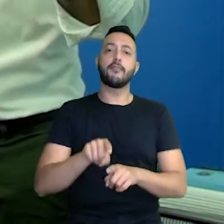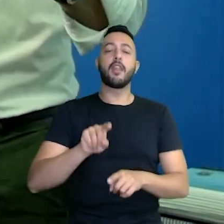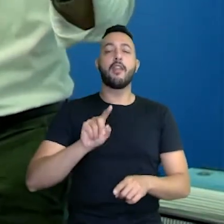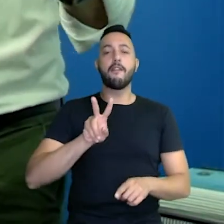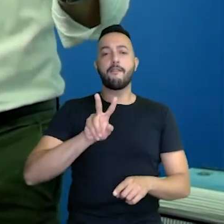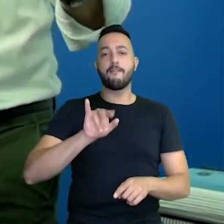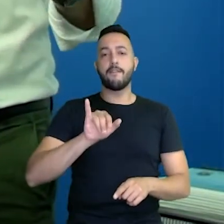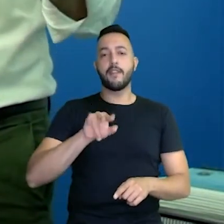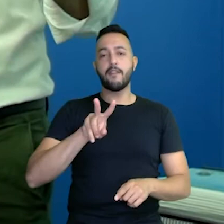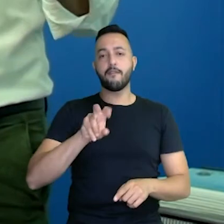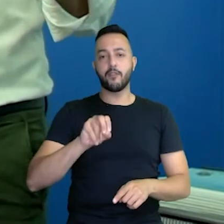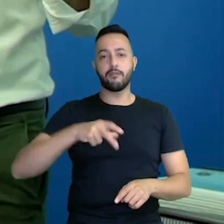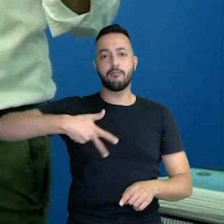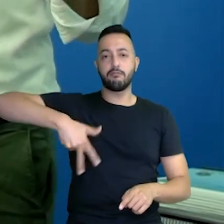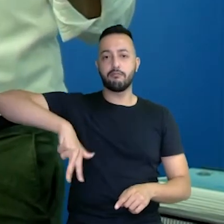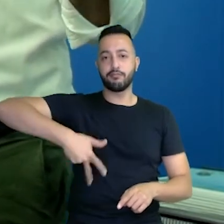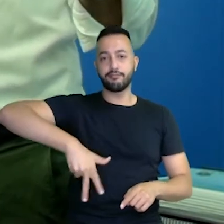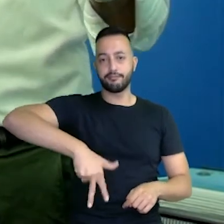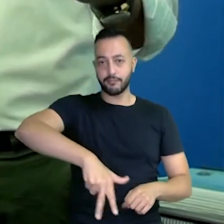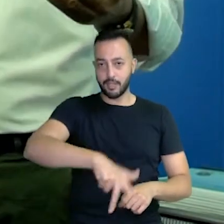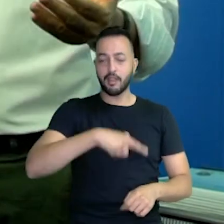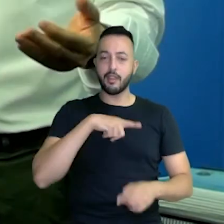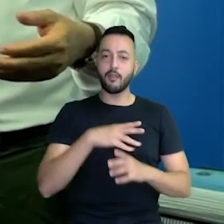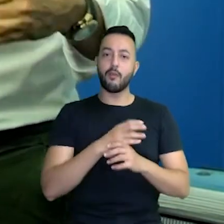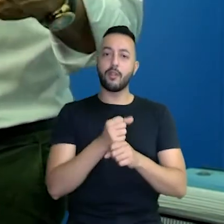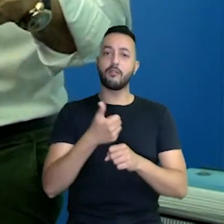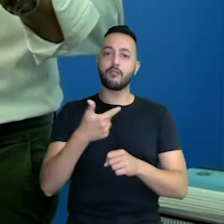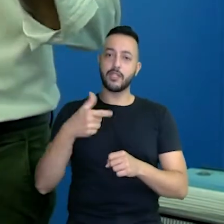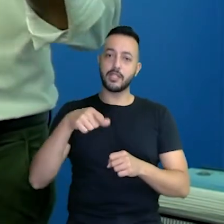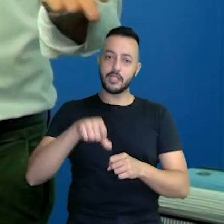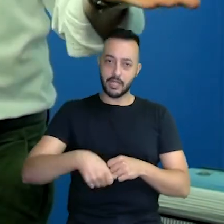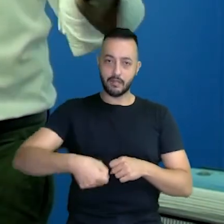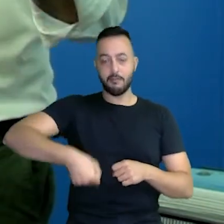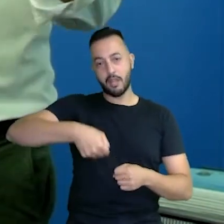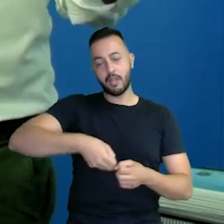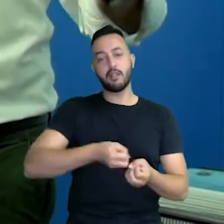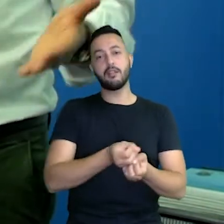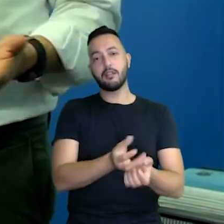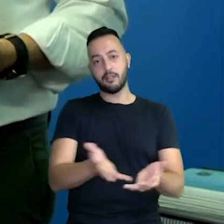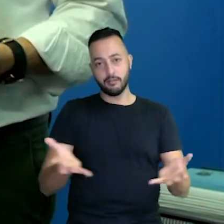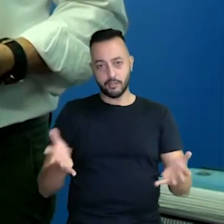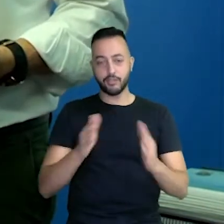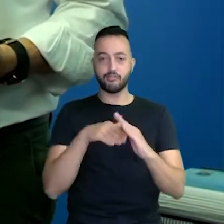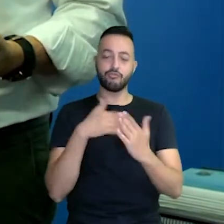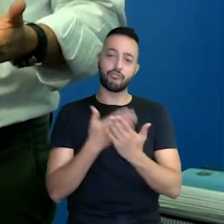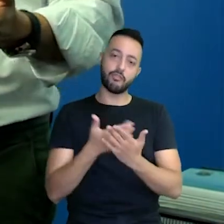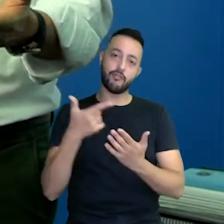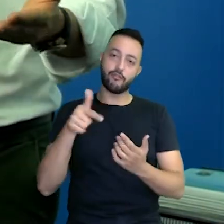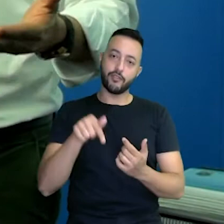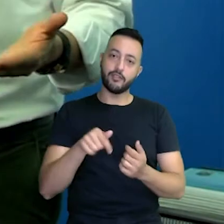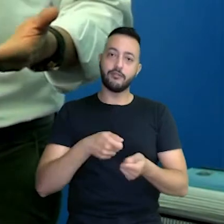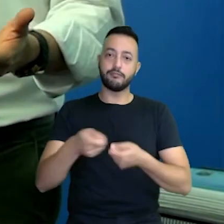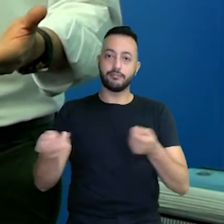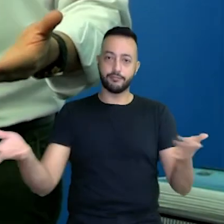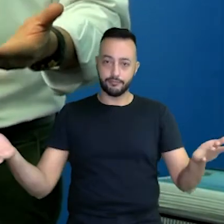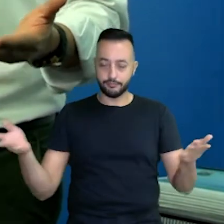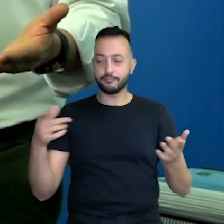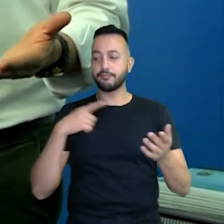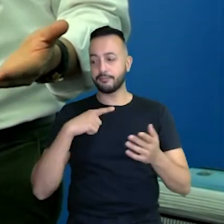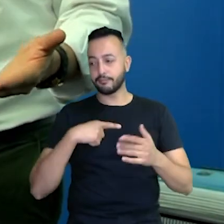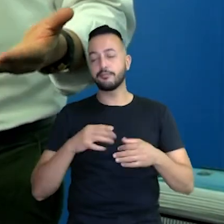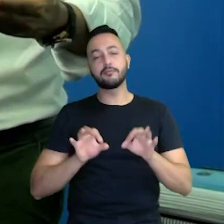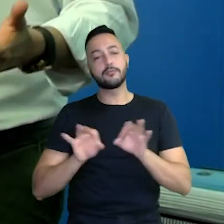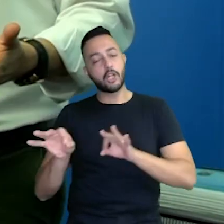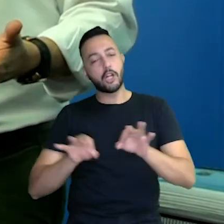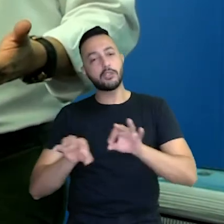onde 27 maletas a Vivo deixou no município para serem entregues a essas 27 escolas. E a gente está construindo